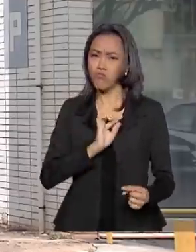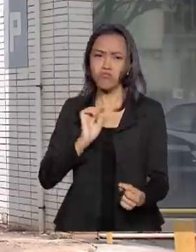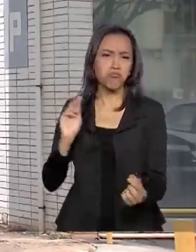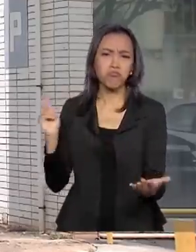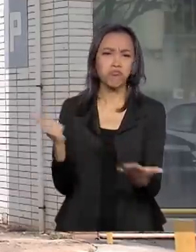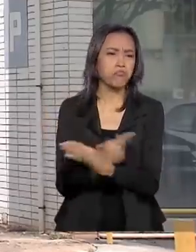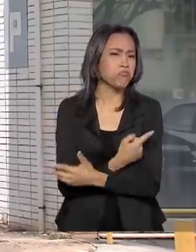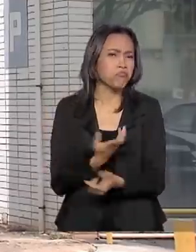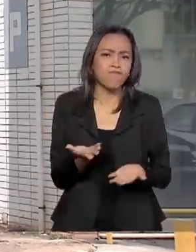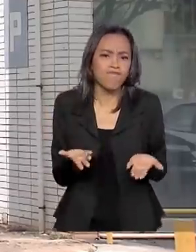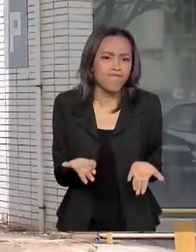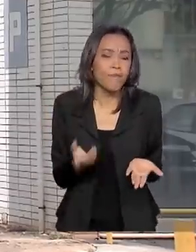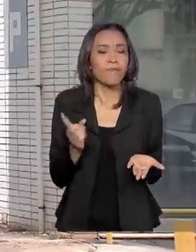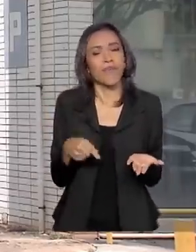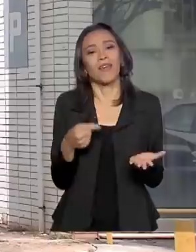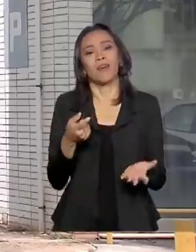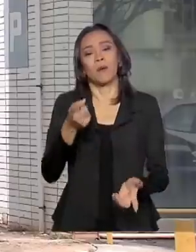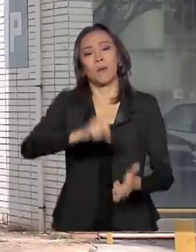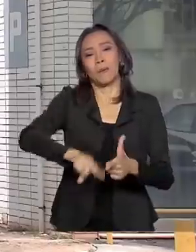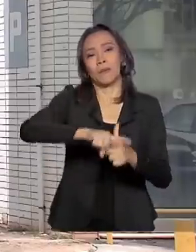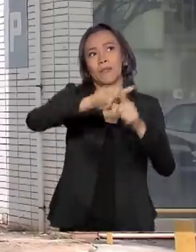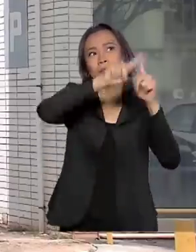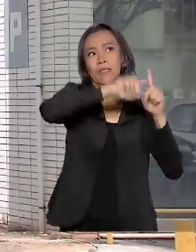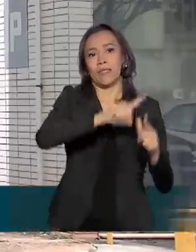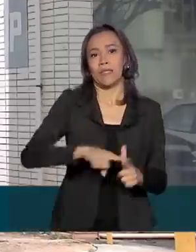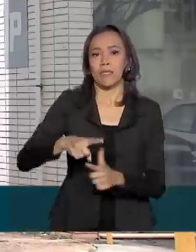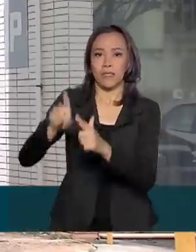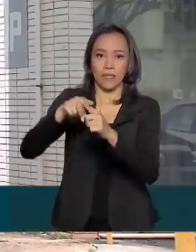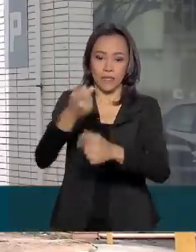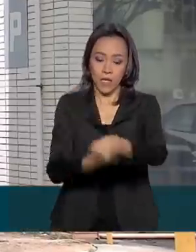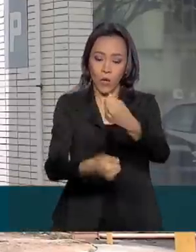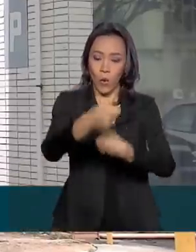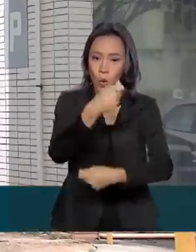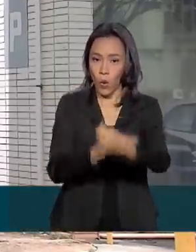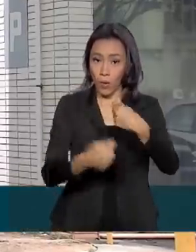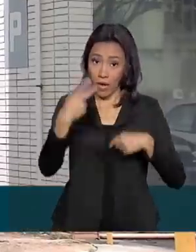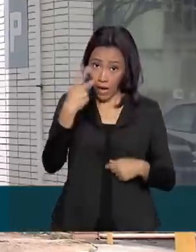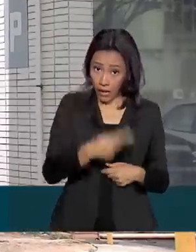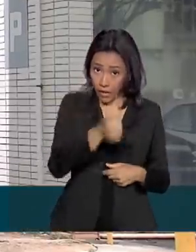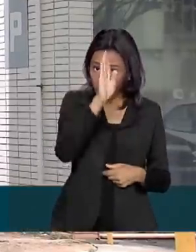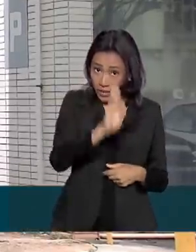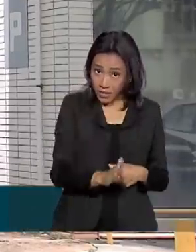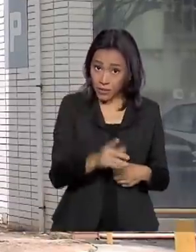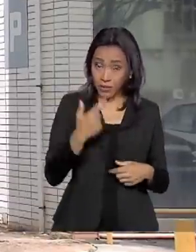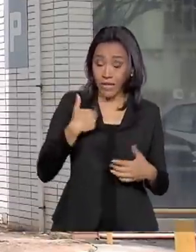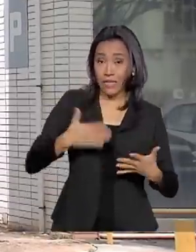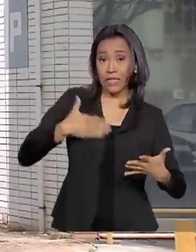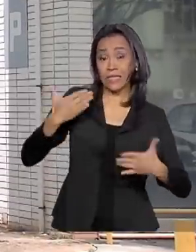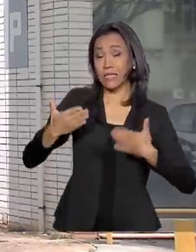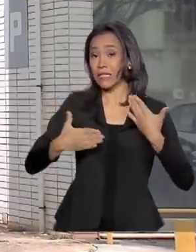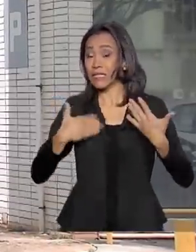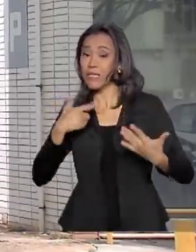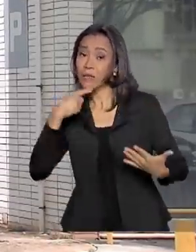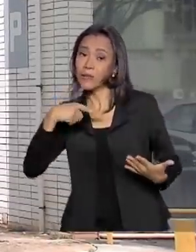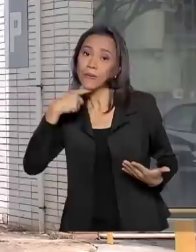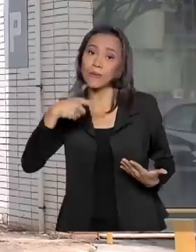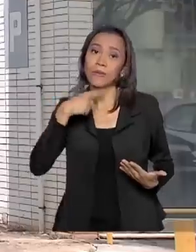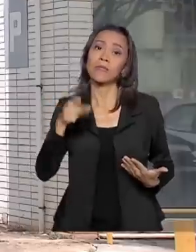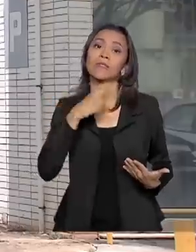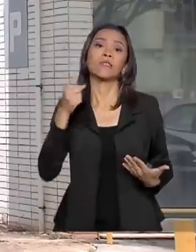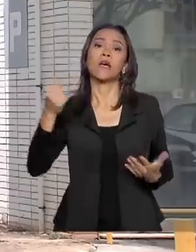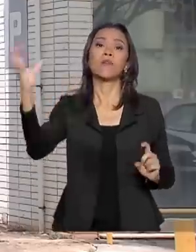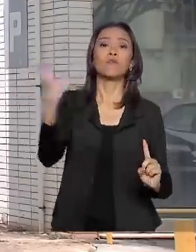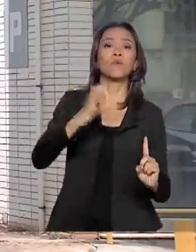para essa revisão é a crise econômica global. Aqui no Brasil, ainda há incertezas quanto ao impacto desses acontecimentos. Mas os